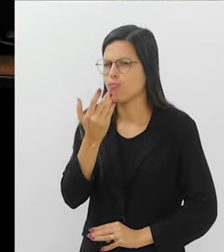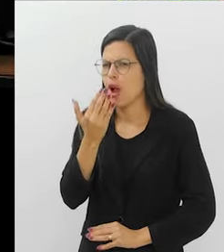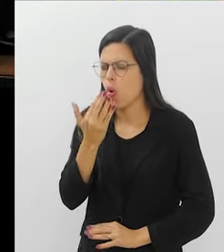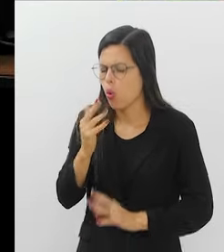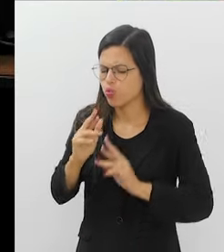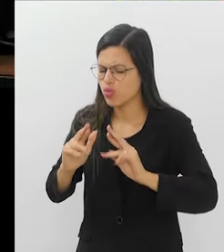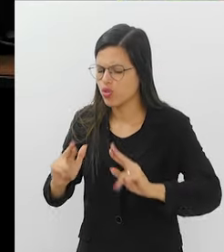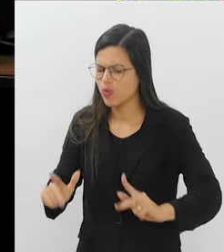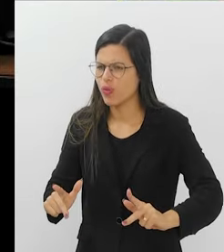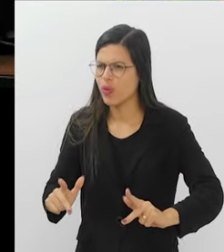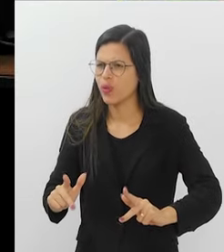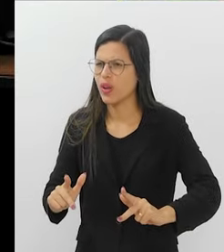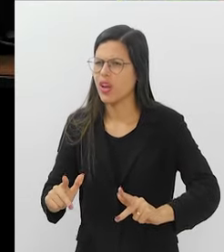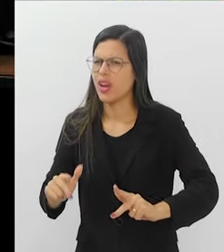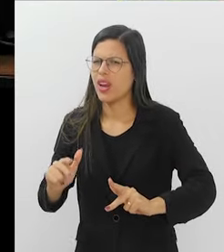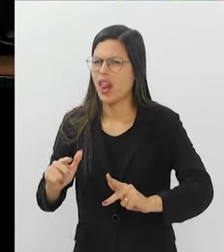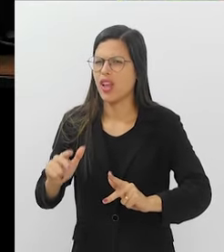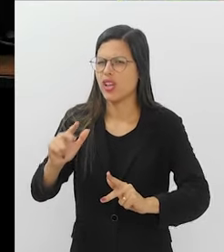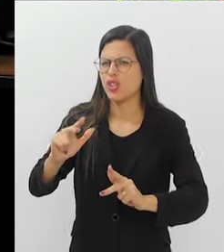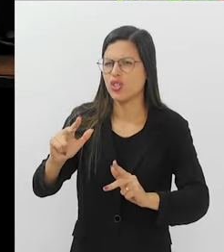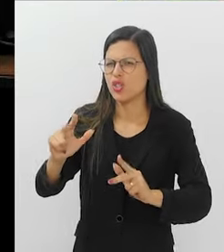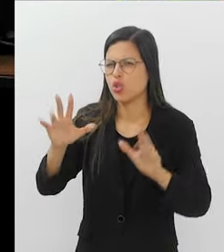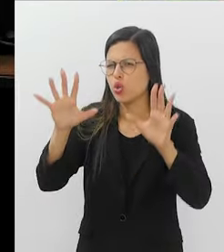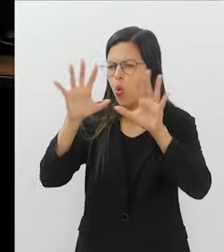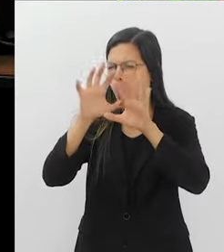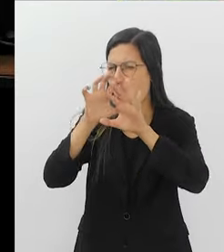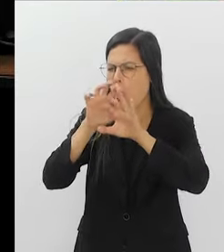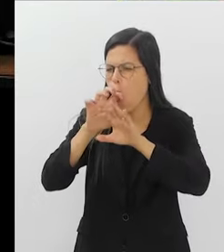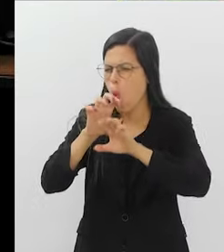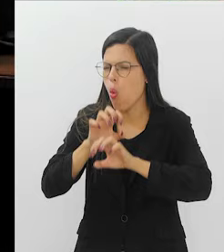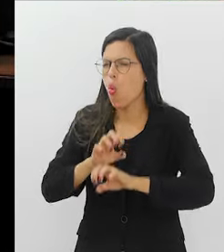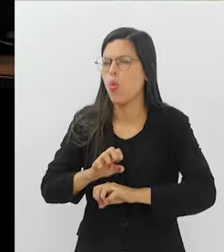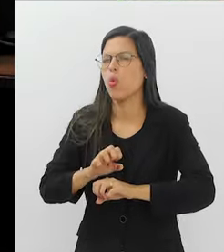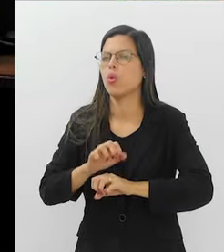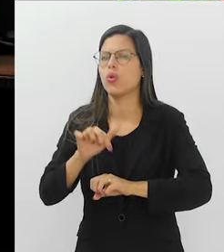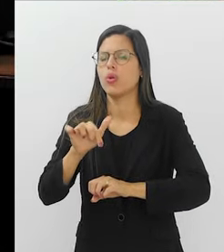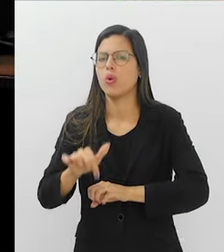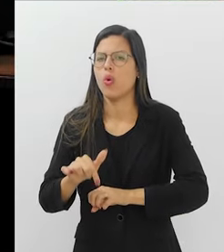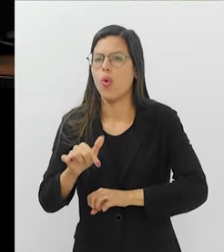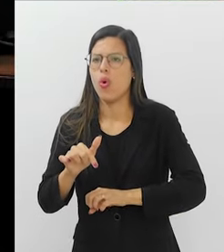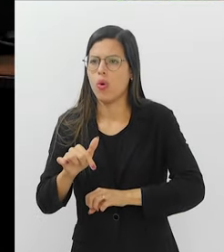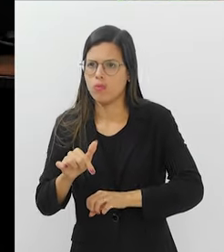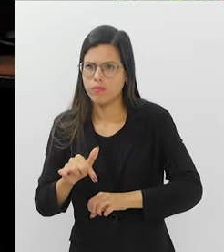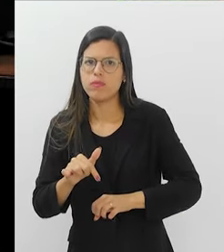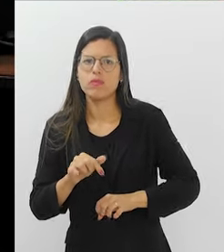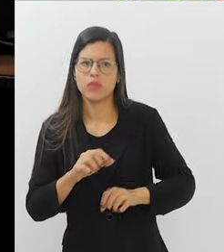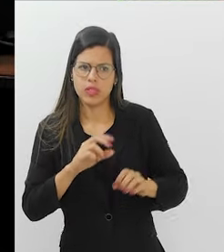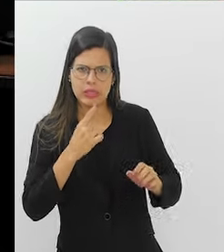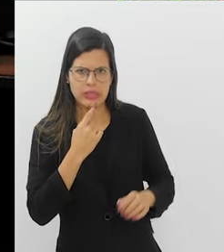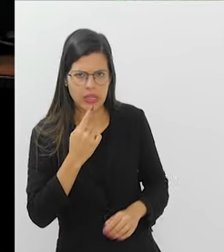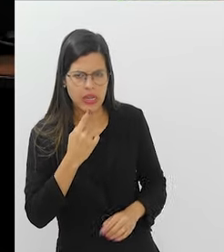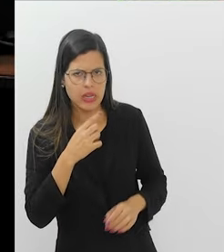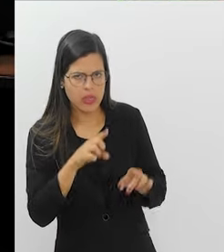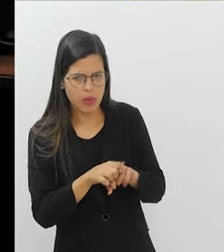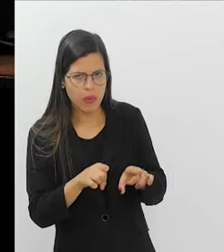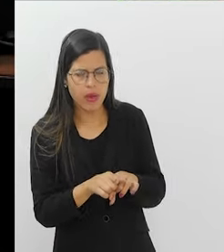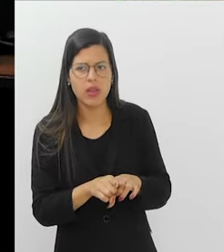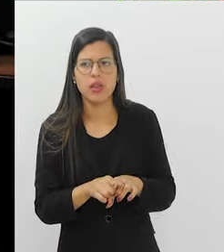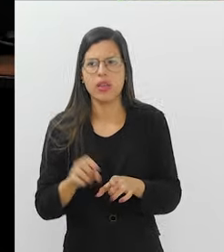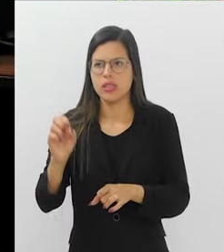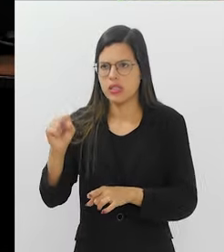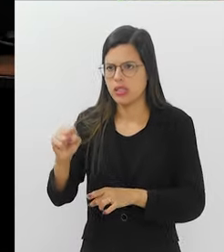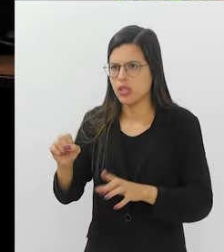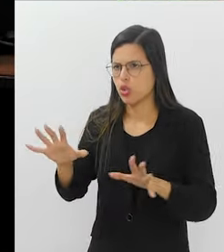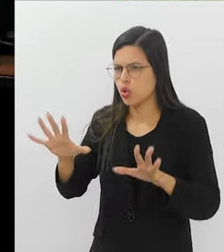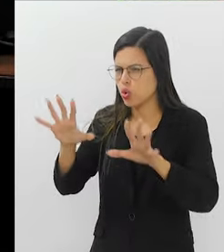uma coloração alterada, uma cor para enegrecido. Pode ter sangue quando ele está mais escuro. Sim, com certeza.